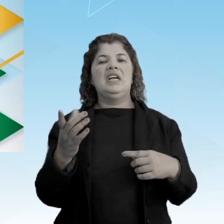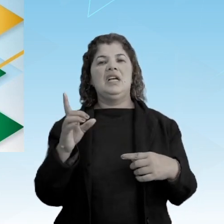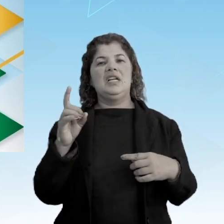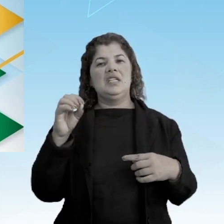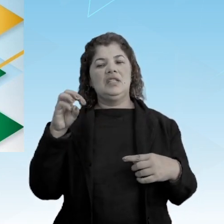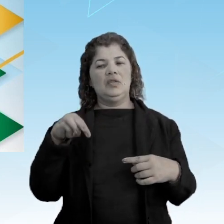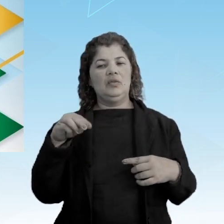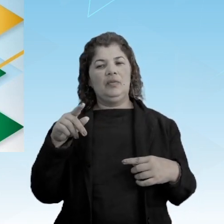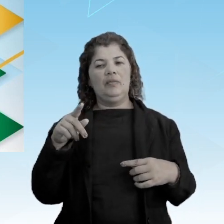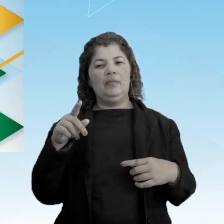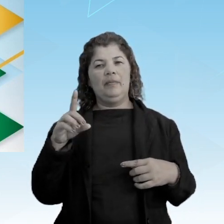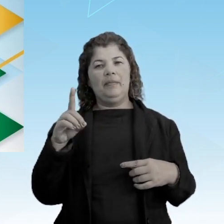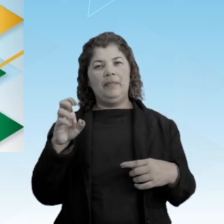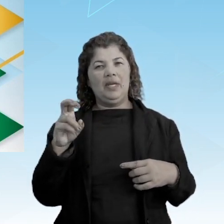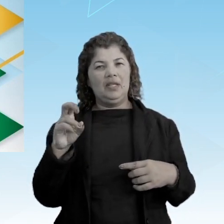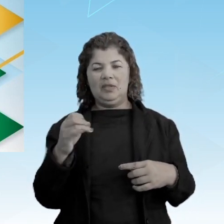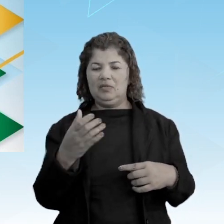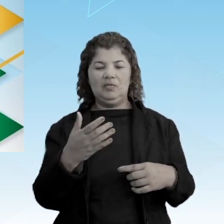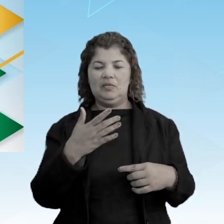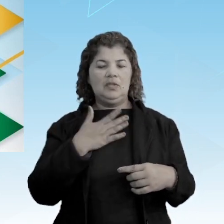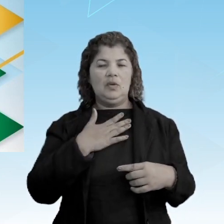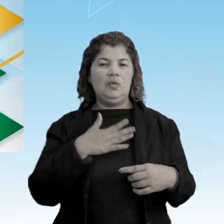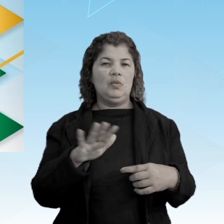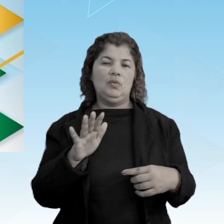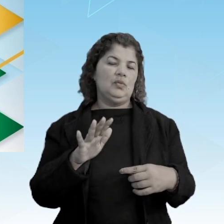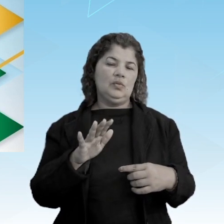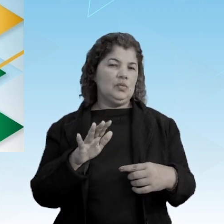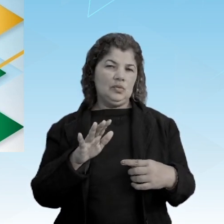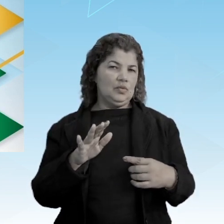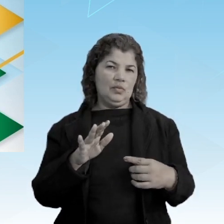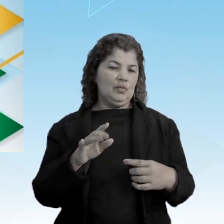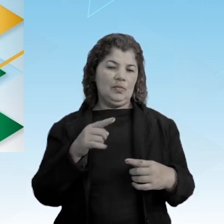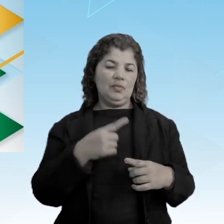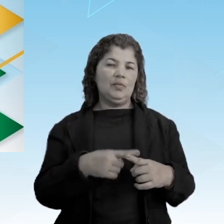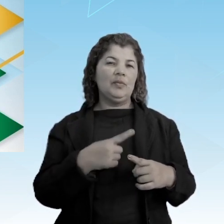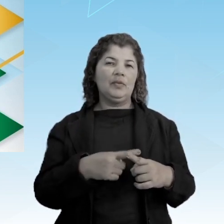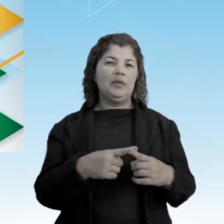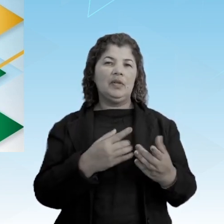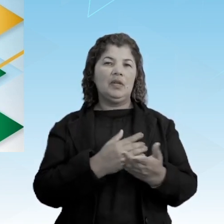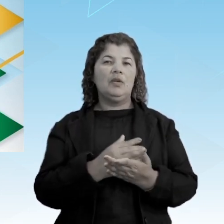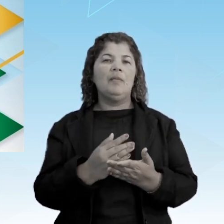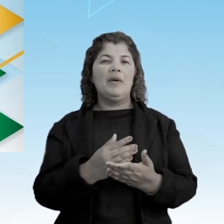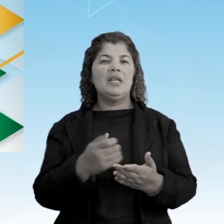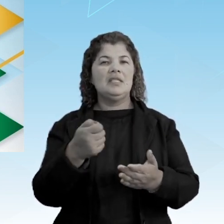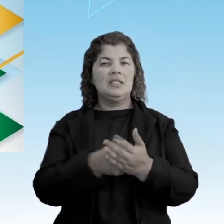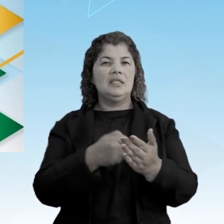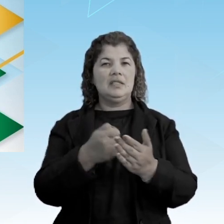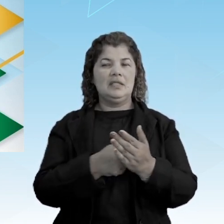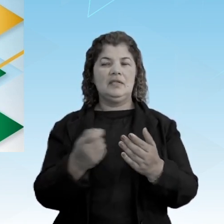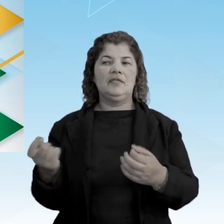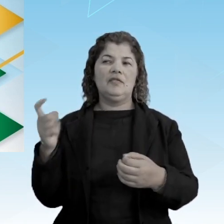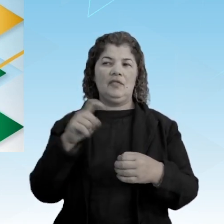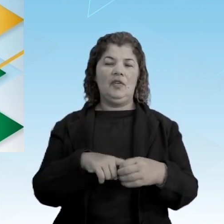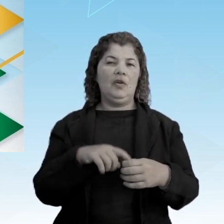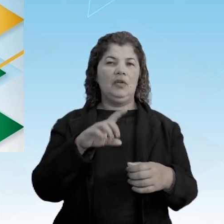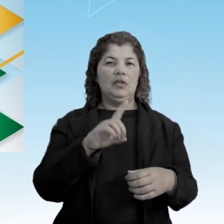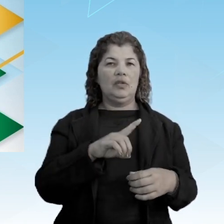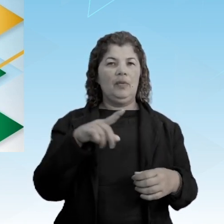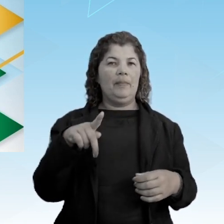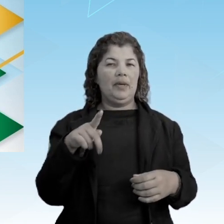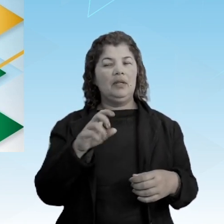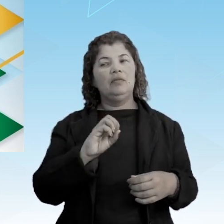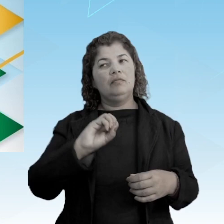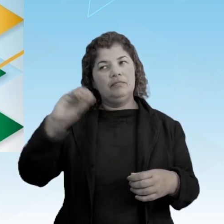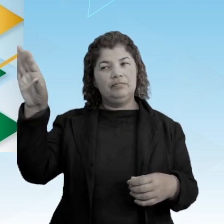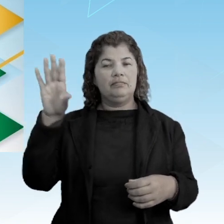praticamente as cortes portugueses que começaram a exigir a volta de D. Pedro para Portugal.